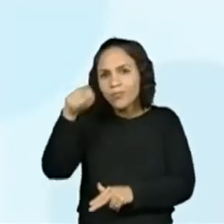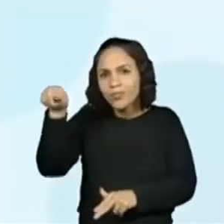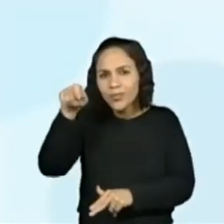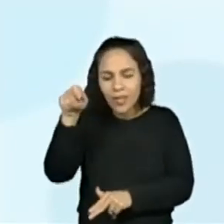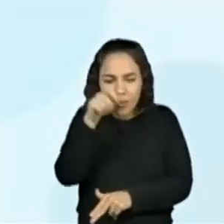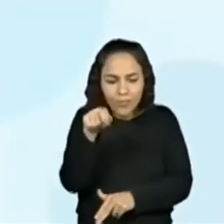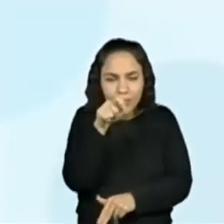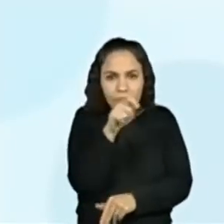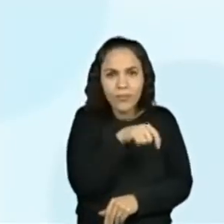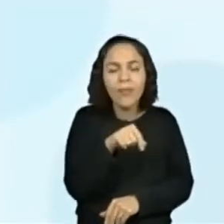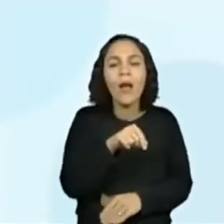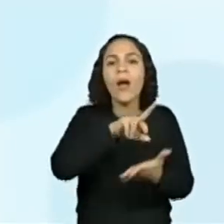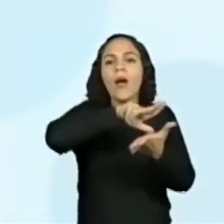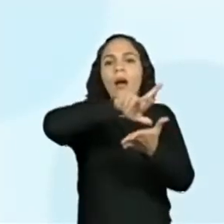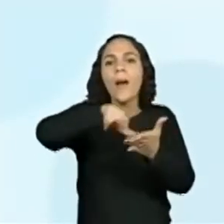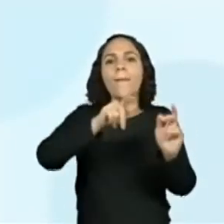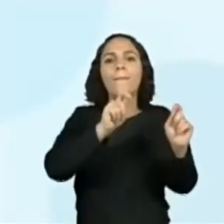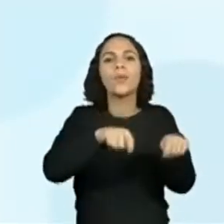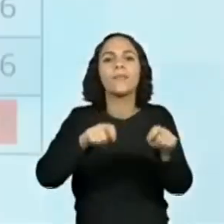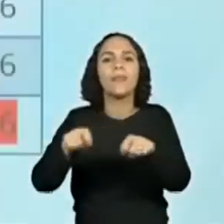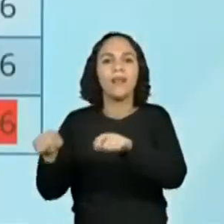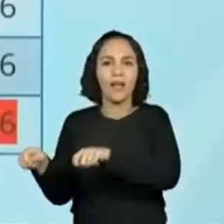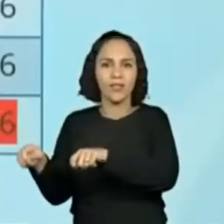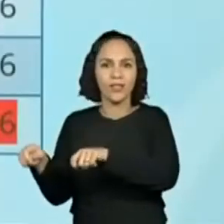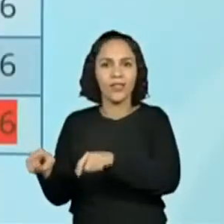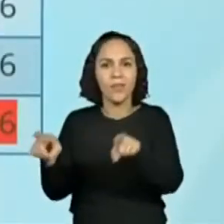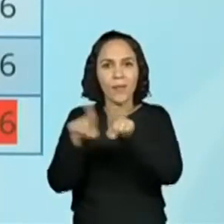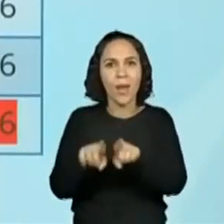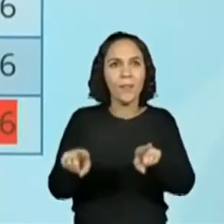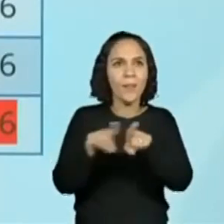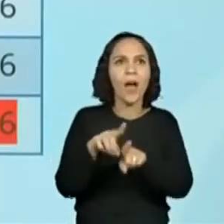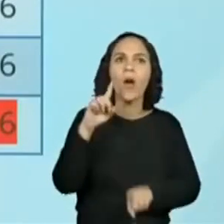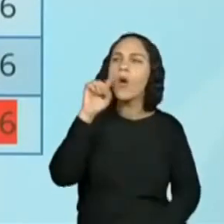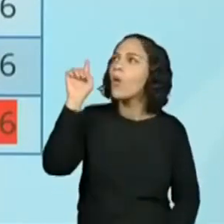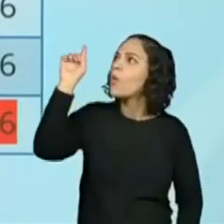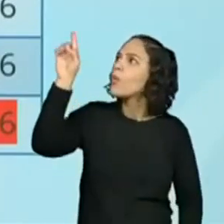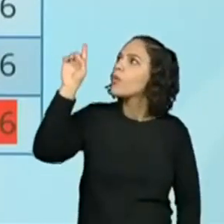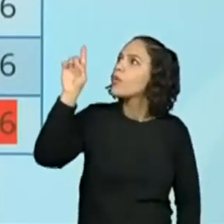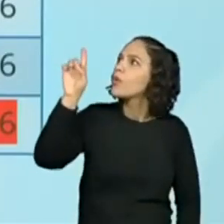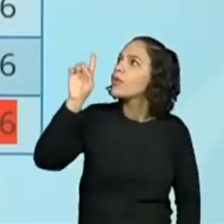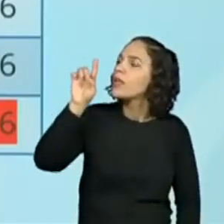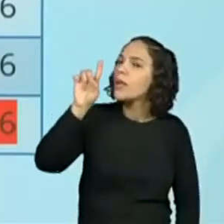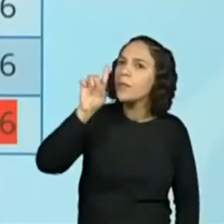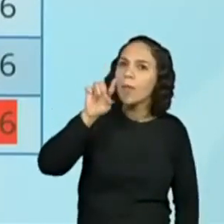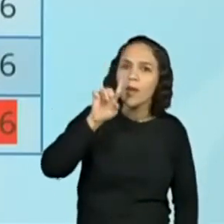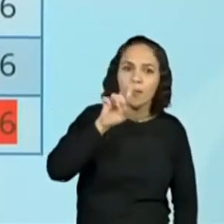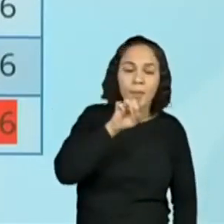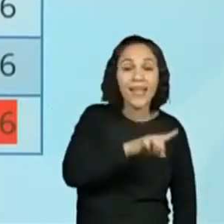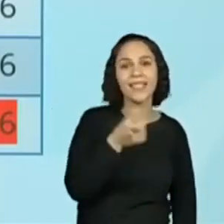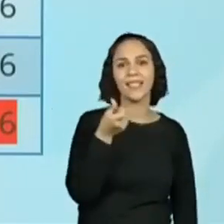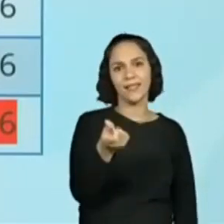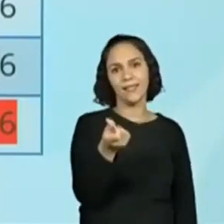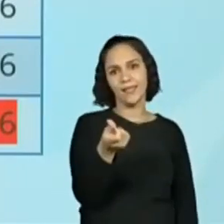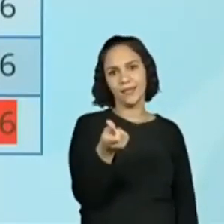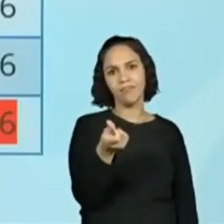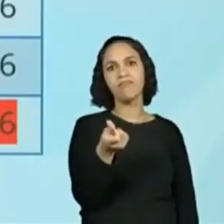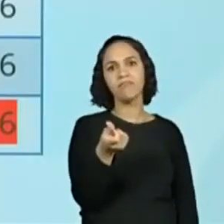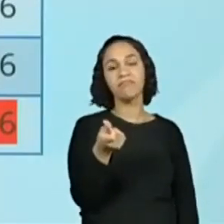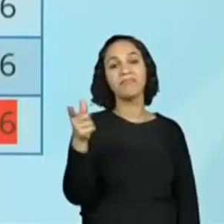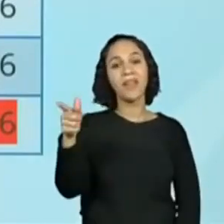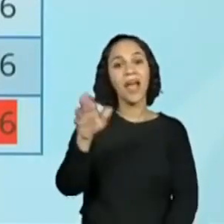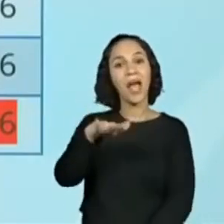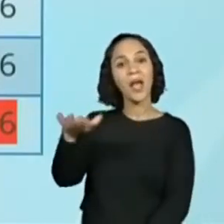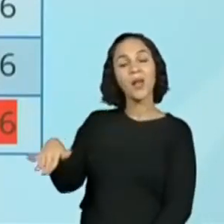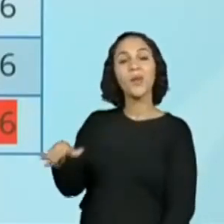possibilidades de sair número repetido? Seis possibilidades. Certo? o Kaique tinha acertado, ele